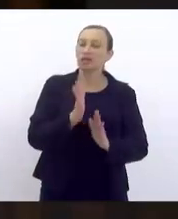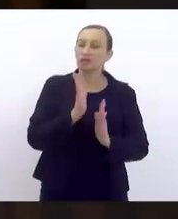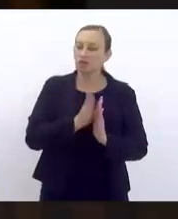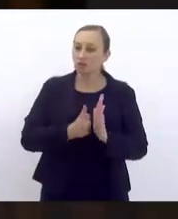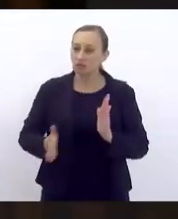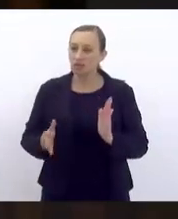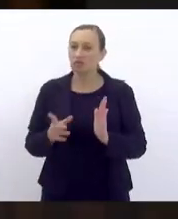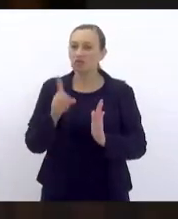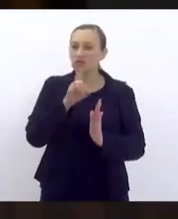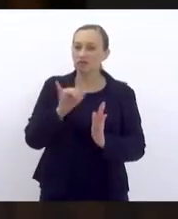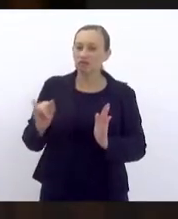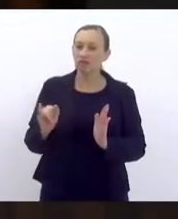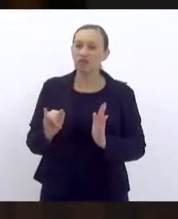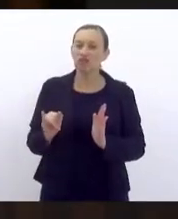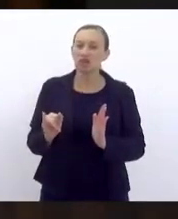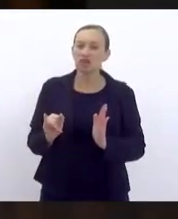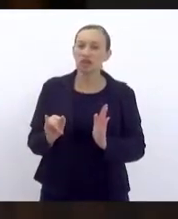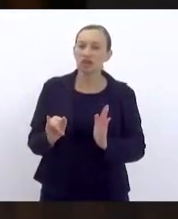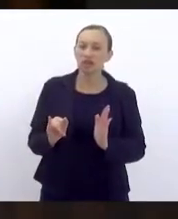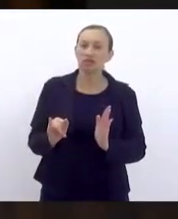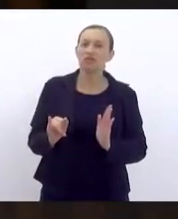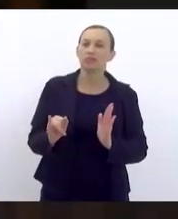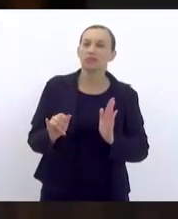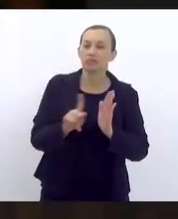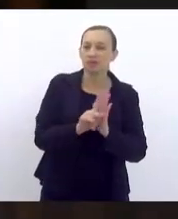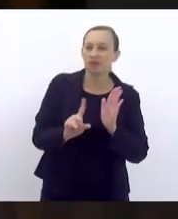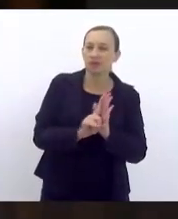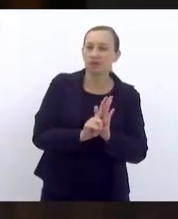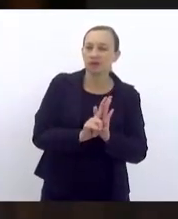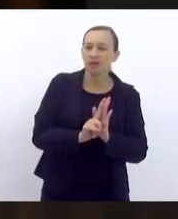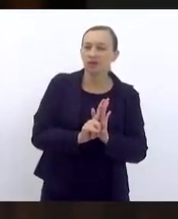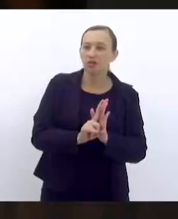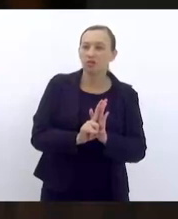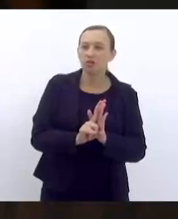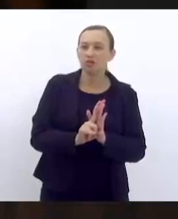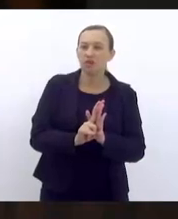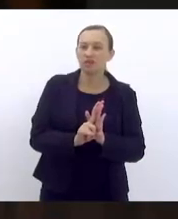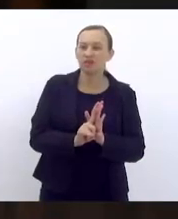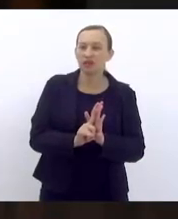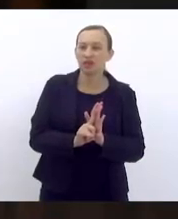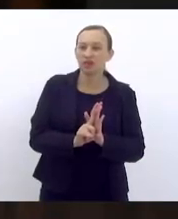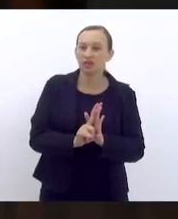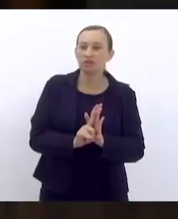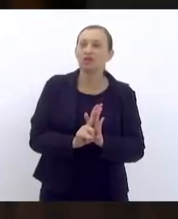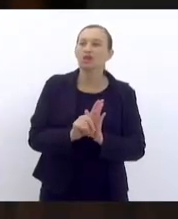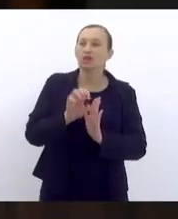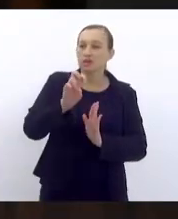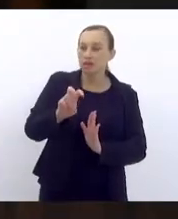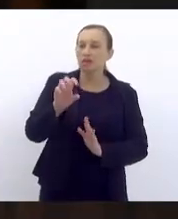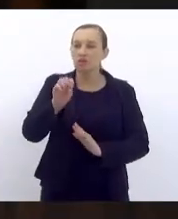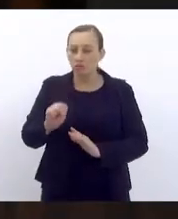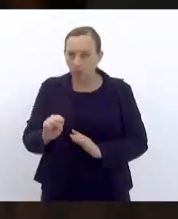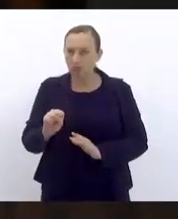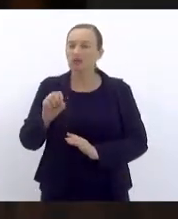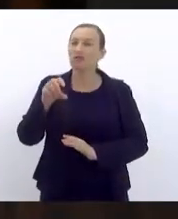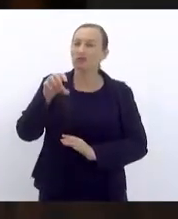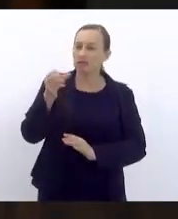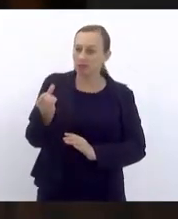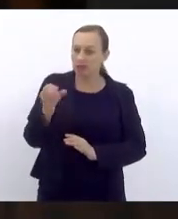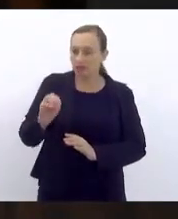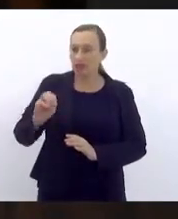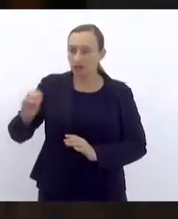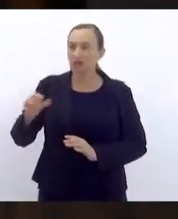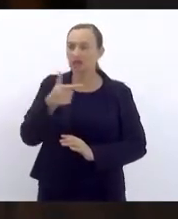de inclusão na ordem do dia do projeto de lei 5.200 de 21 da deputada Renata